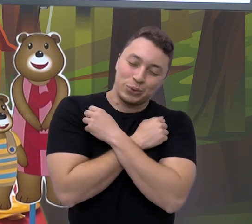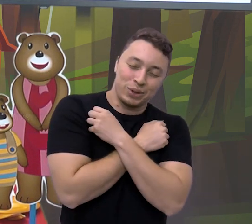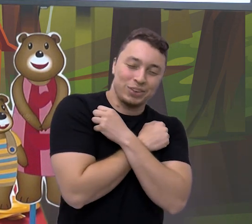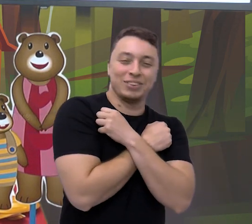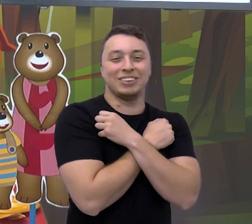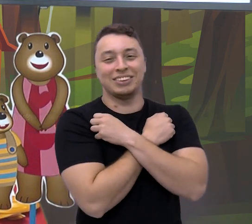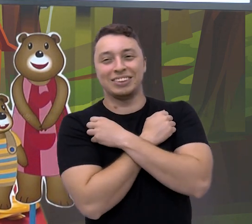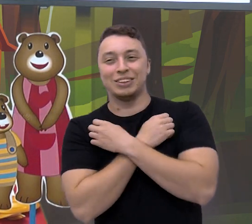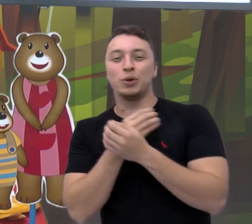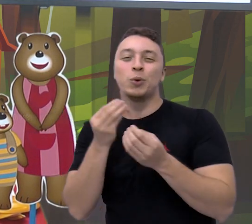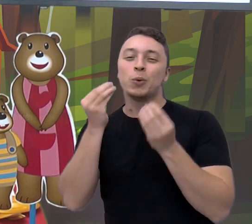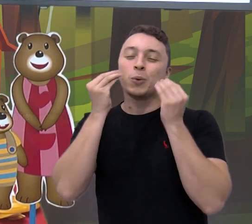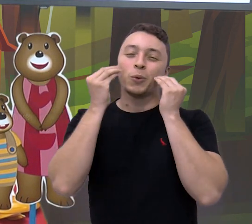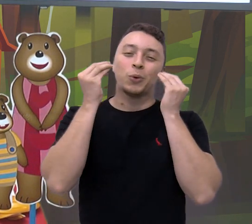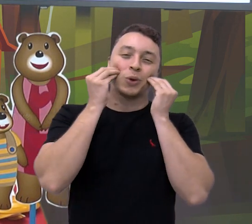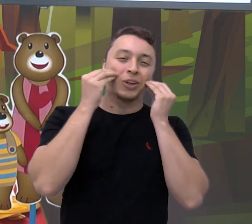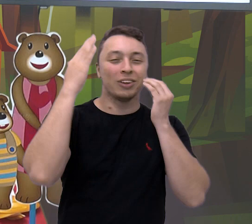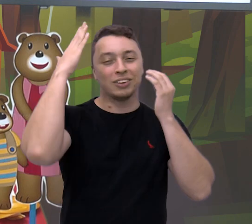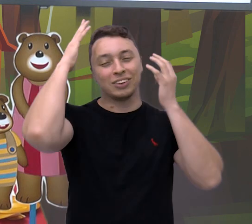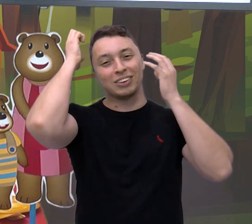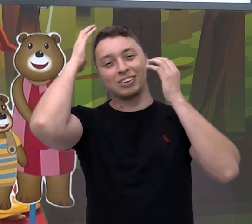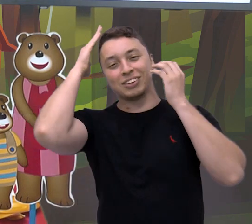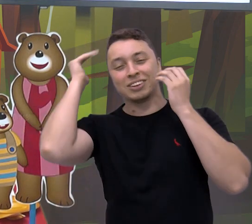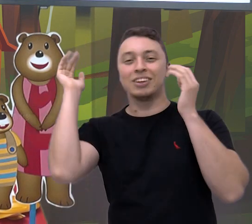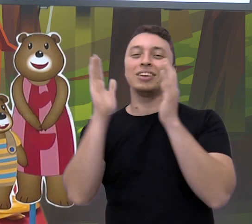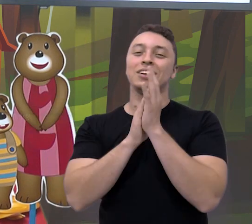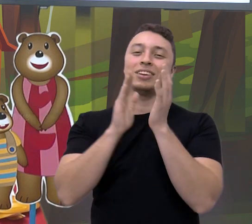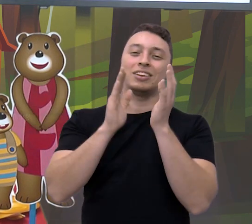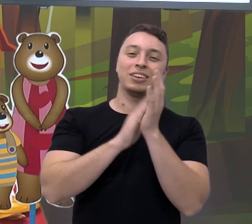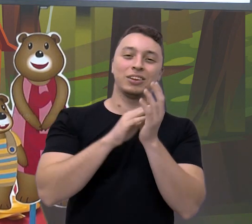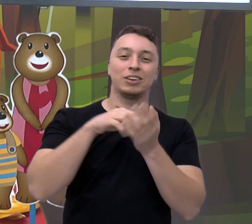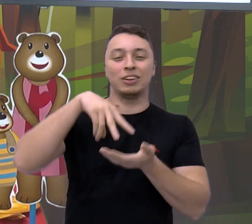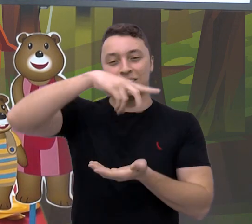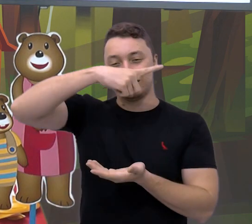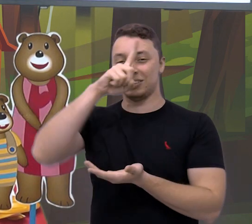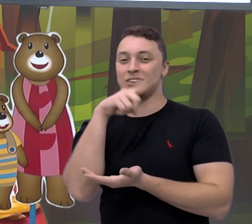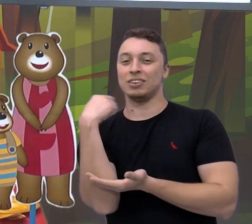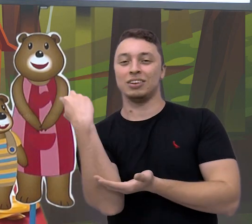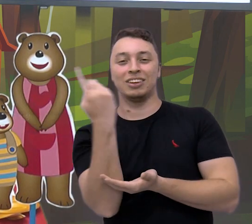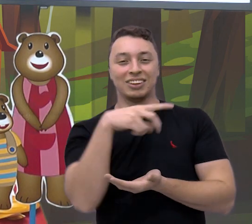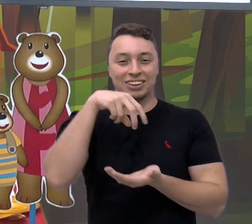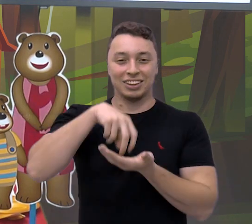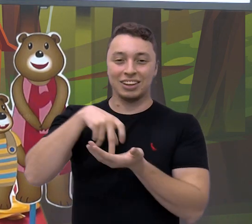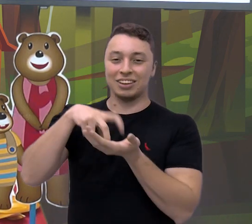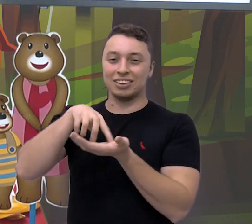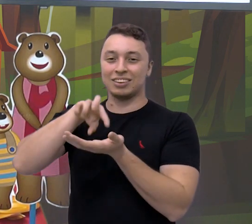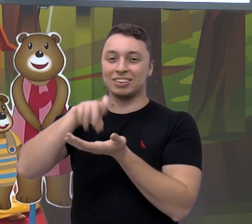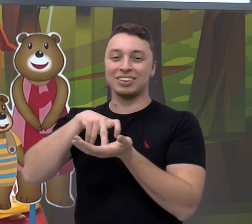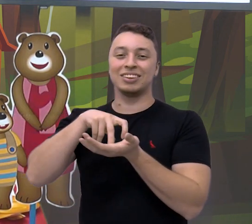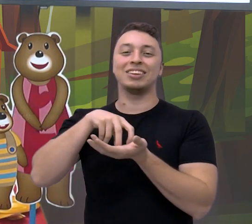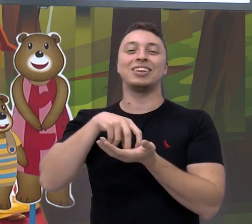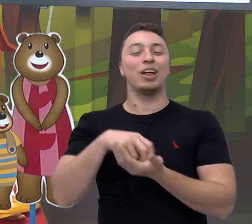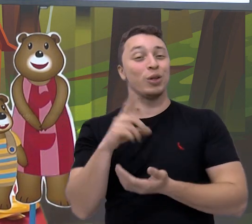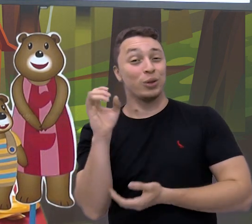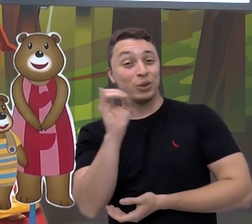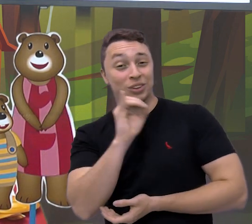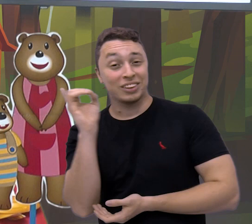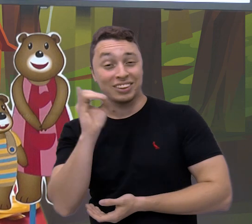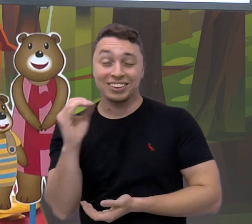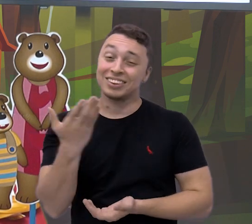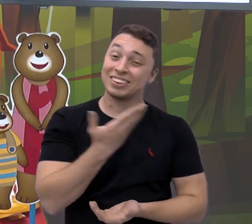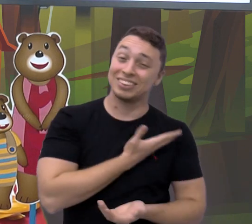apertado, um beijinho, cafuné, bate a mão, roda, roda e bate o pé. De novo! Olá,